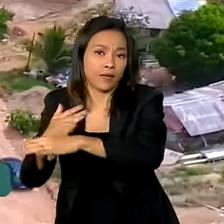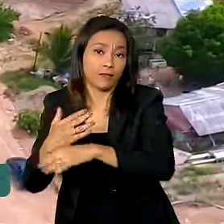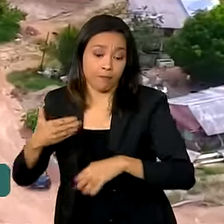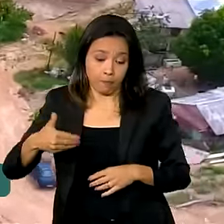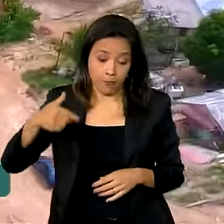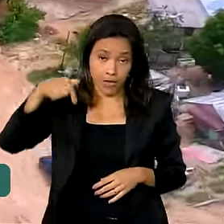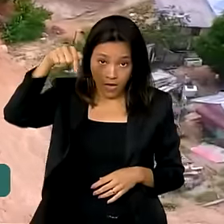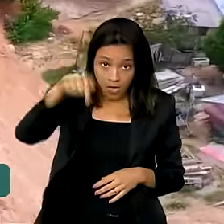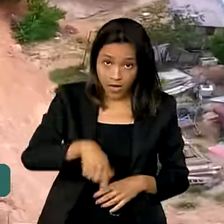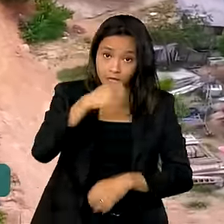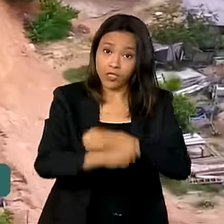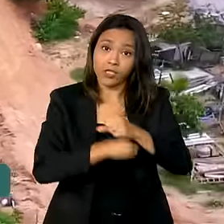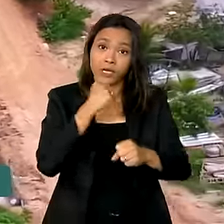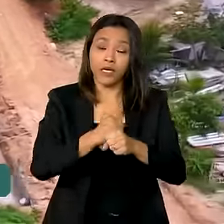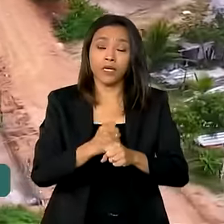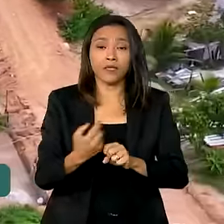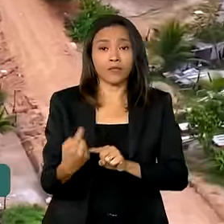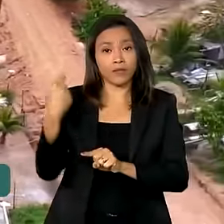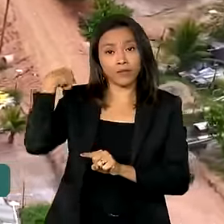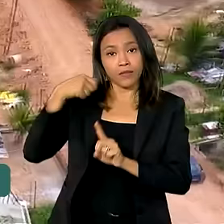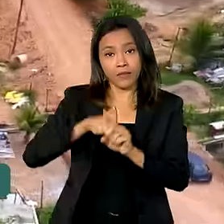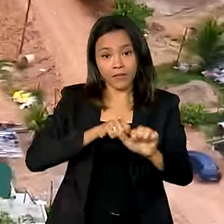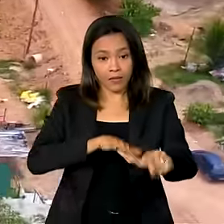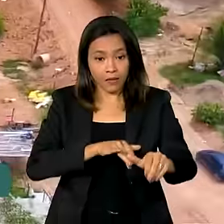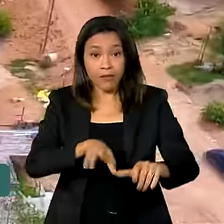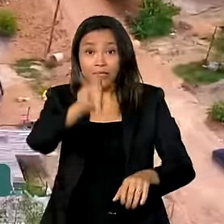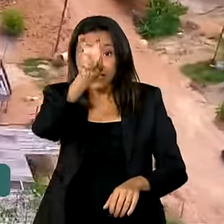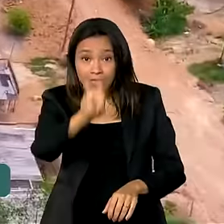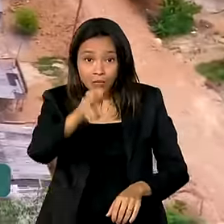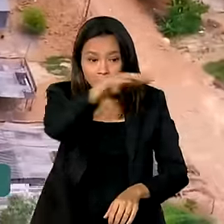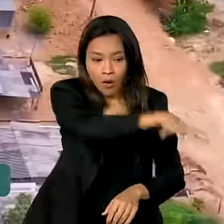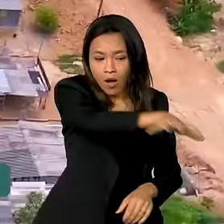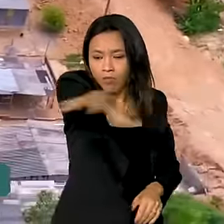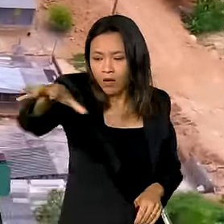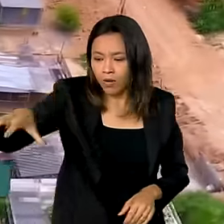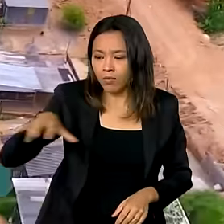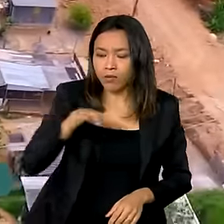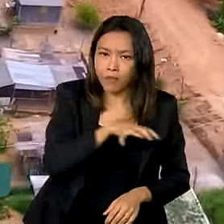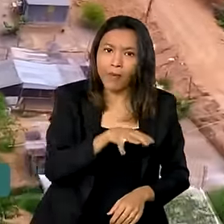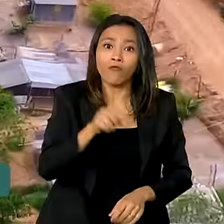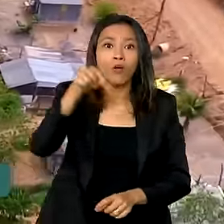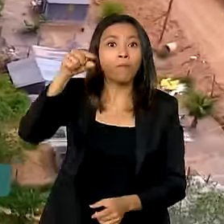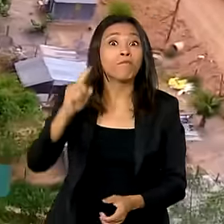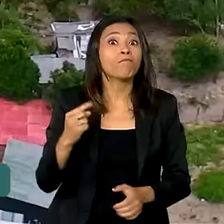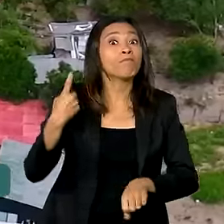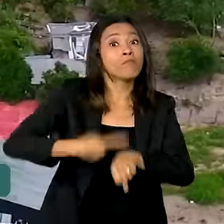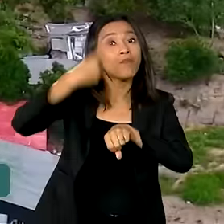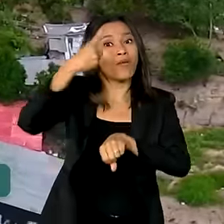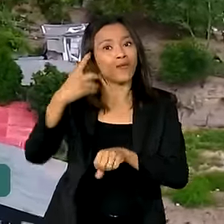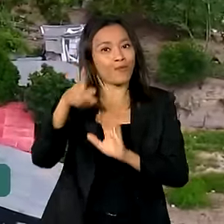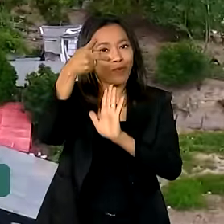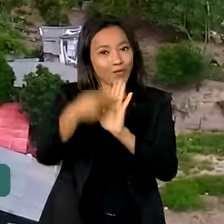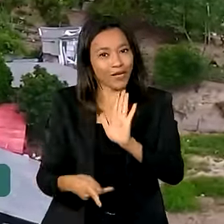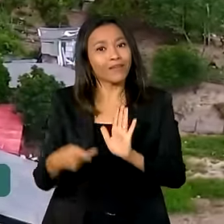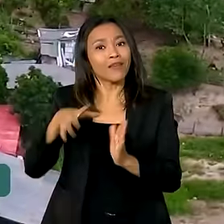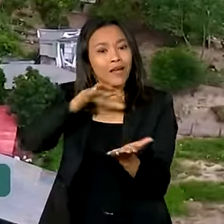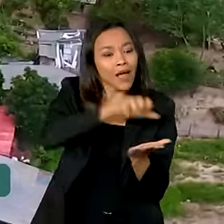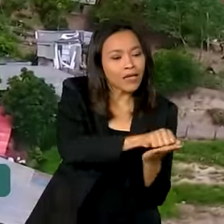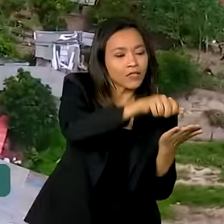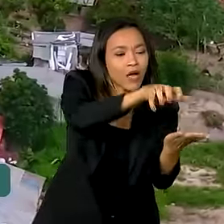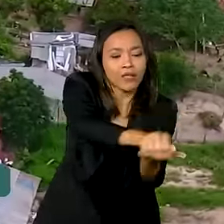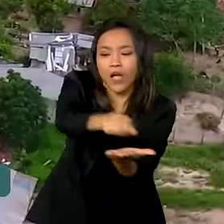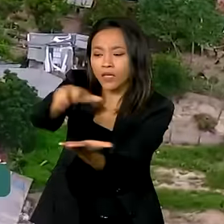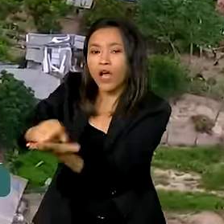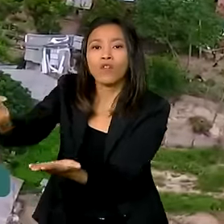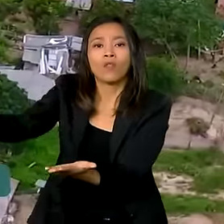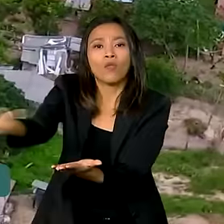ação contemplou cinco territórios da cidade de São Paulo por meio de um projeto piloto que cadastrou novos endereços com a